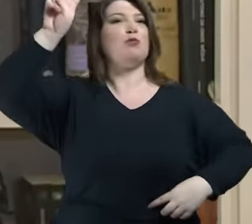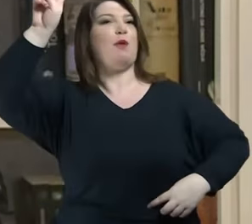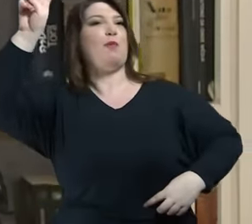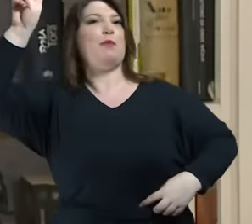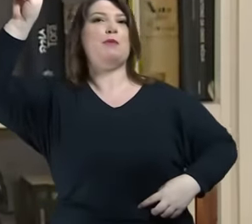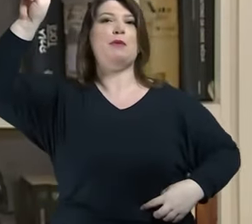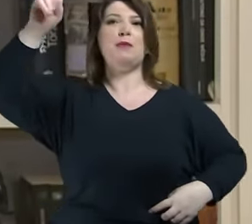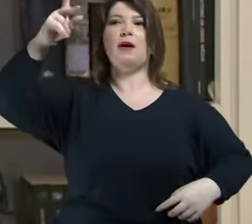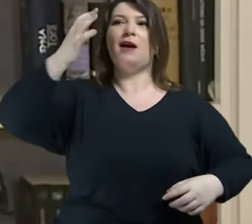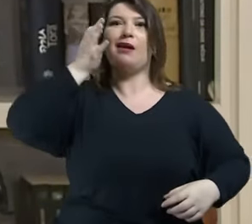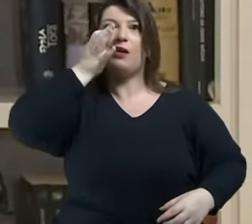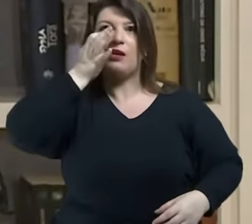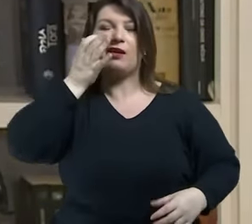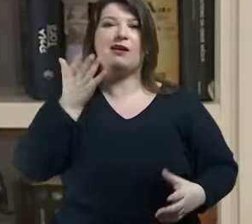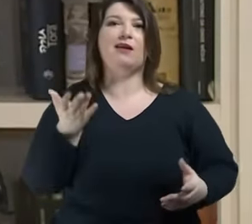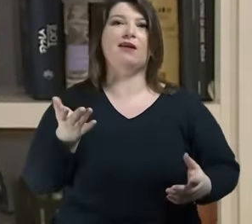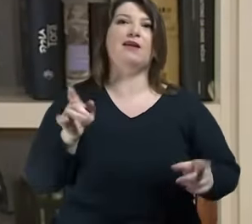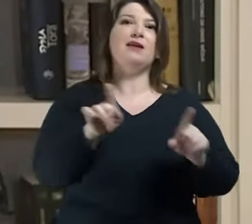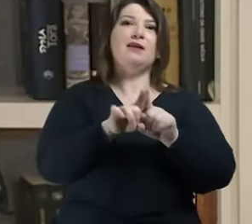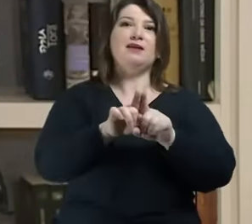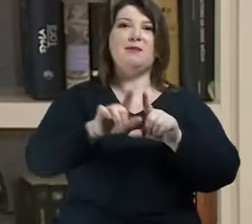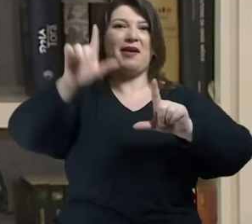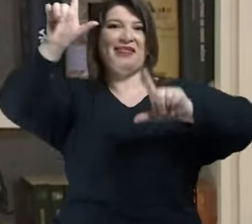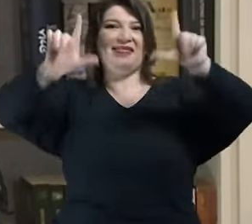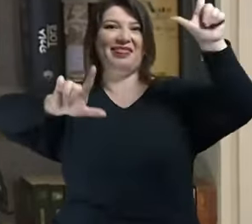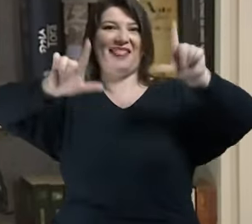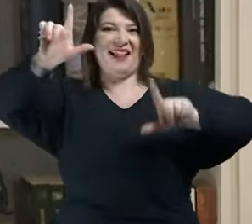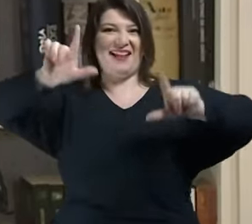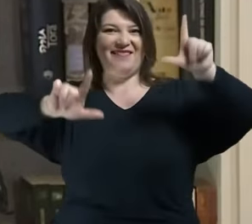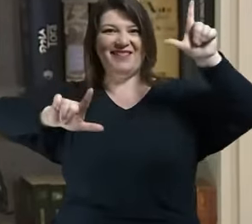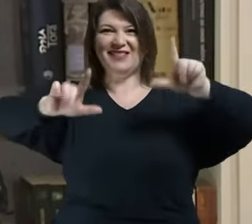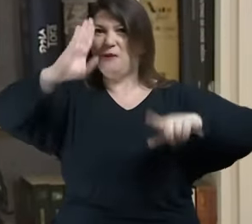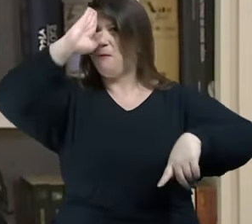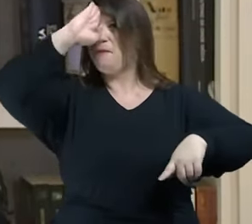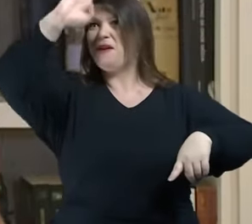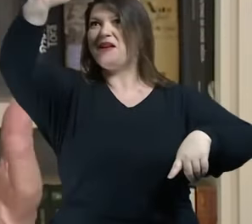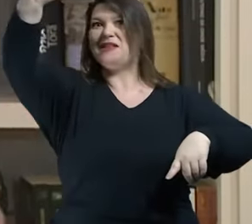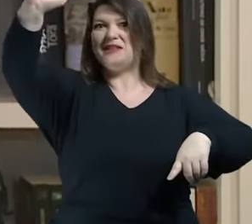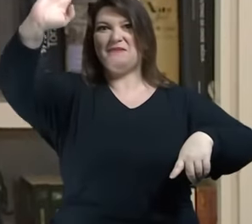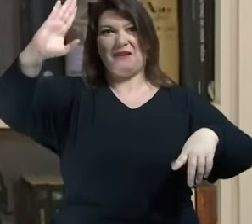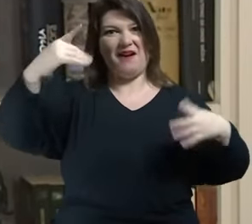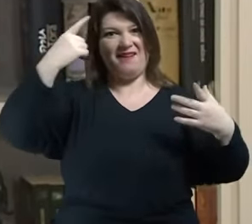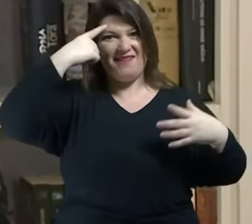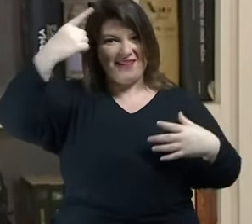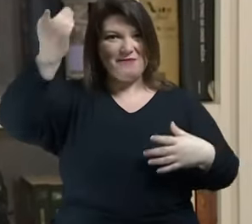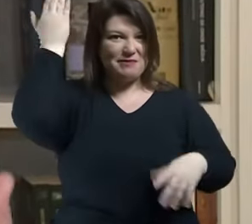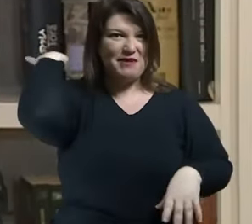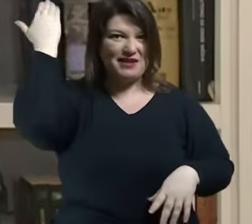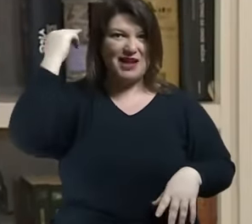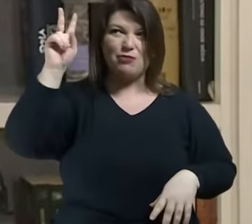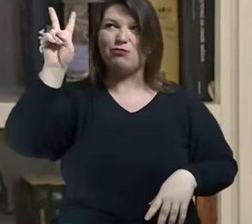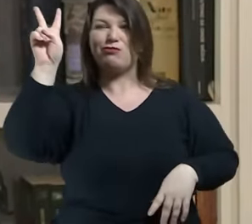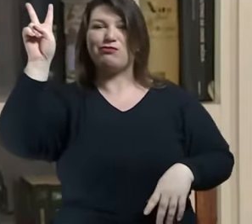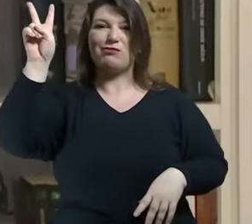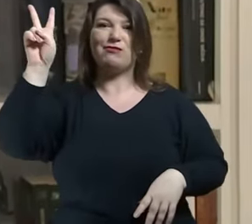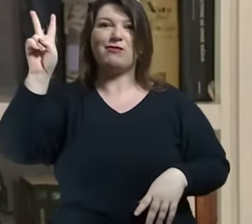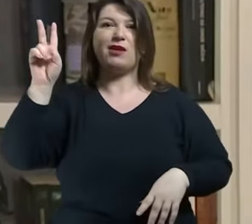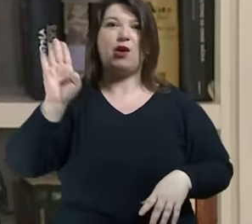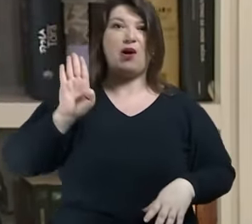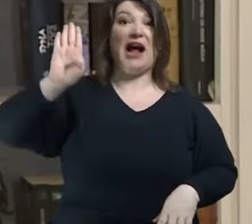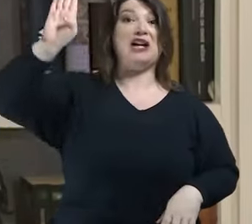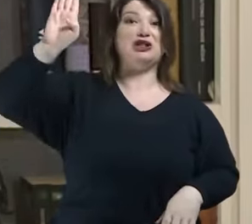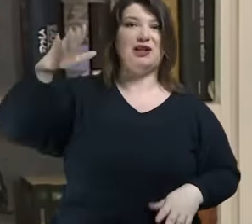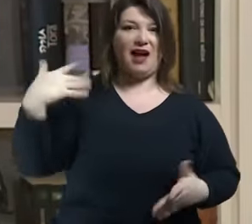propaganda eleitoral gratuita como motor de tudo e surgiu a era dos robôs dos grupos de whatsapp